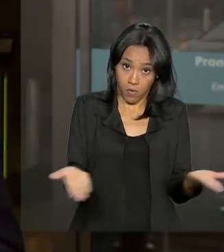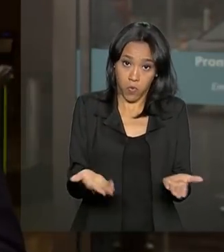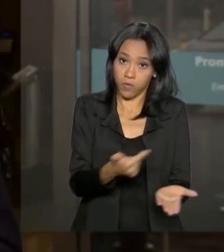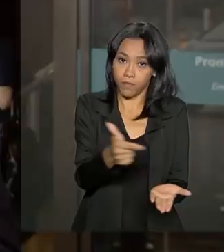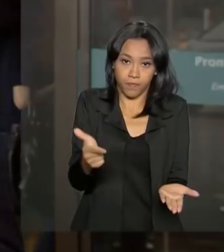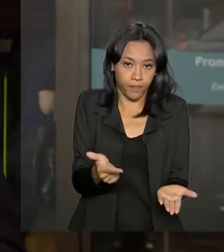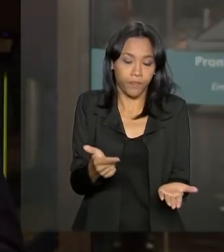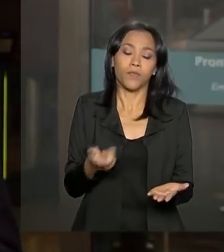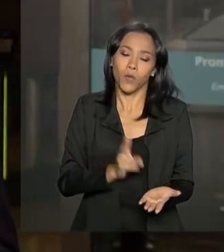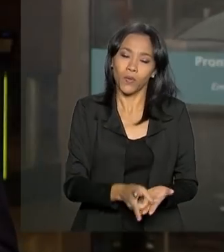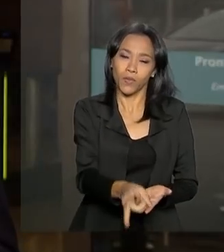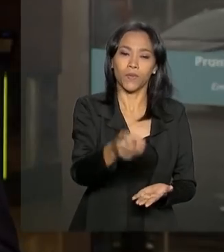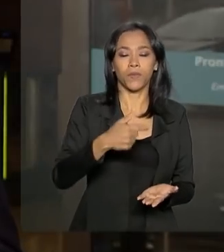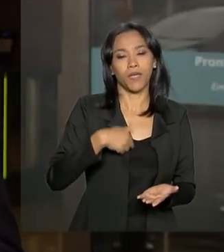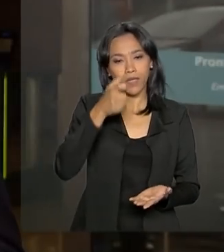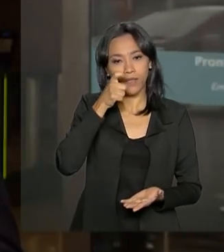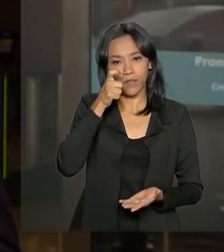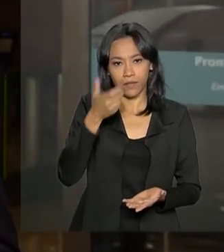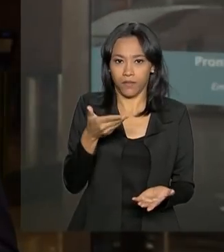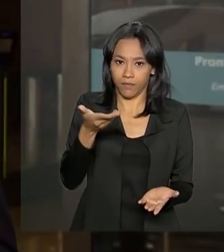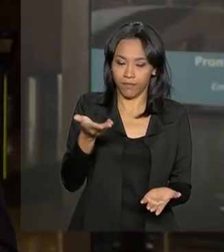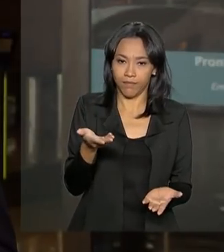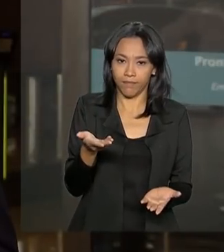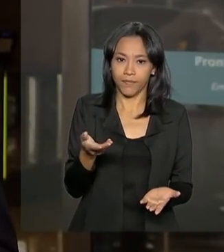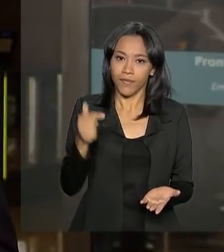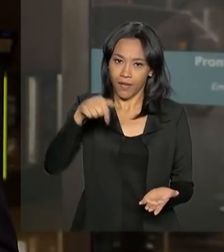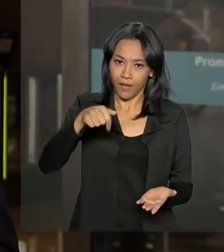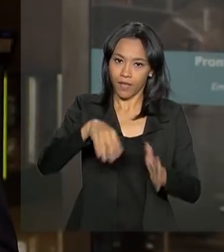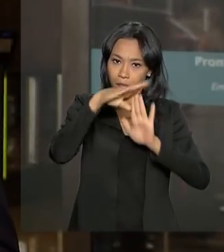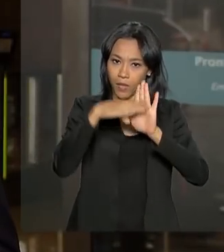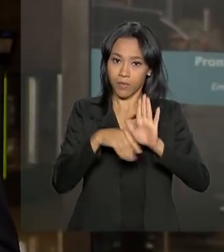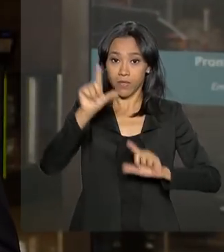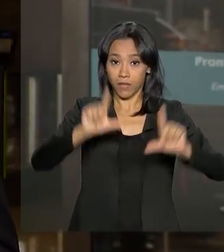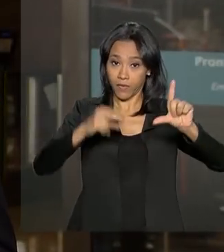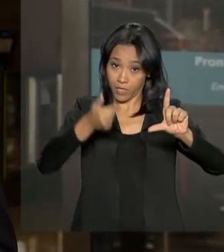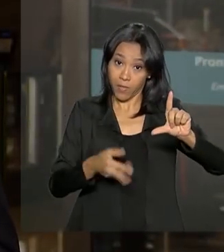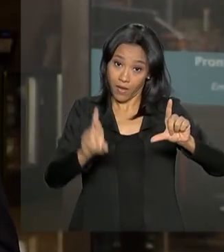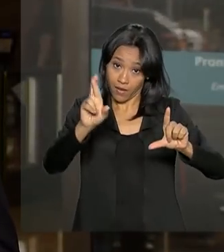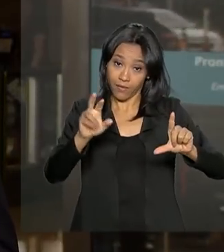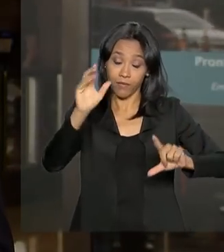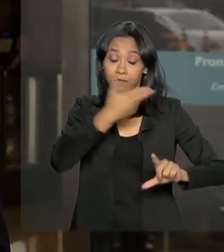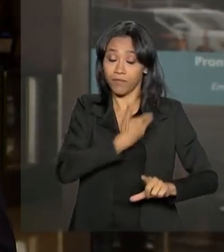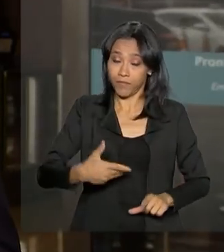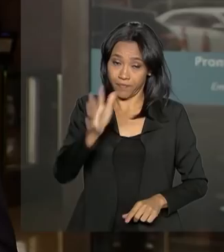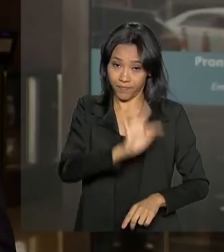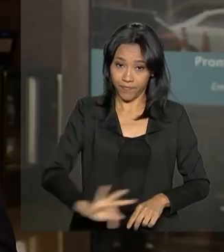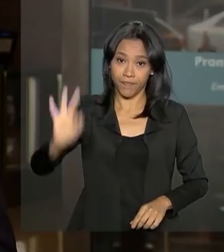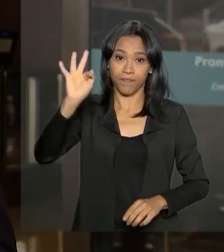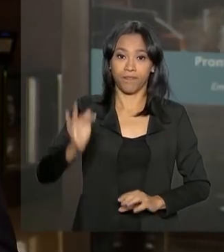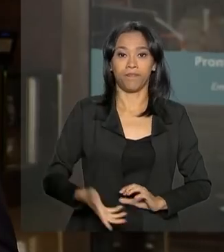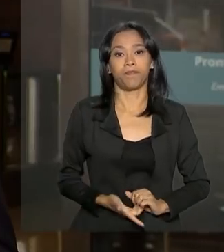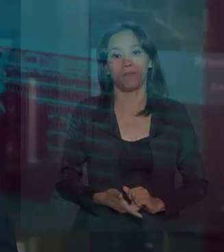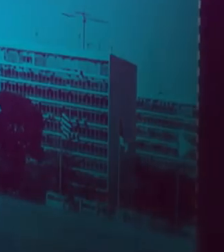de hoje. Continuem a acompanhar a programação da NBR, a TV do Governo Federal.